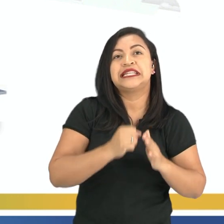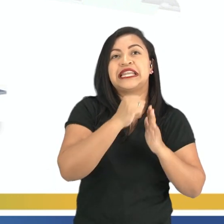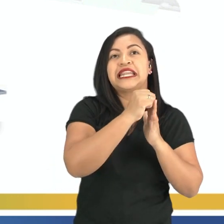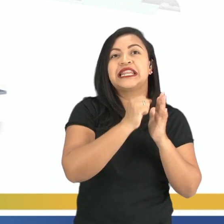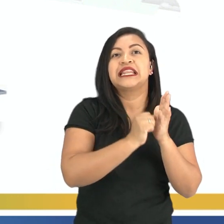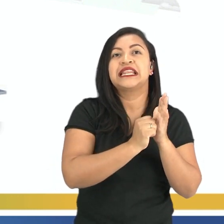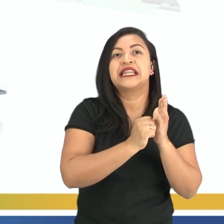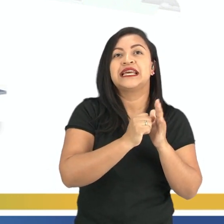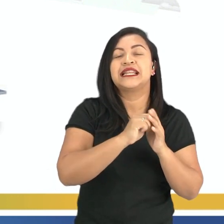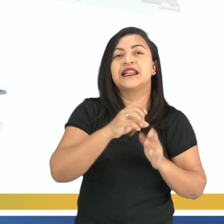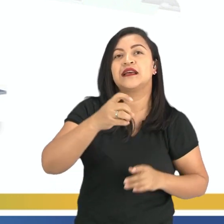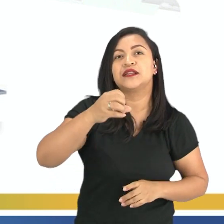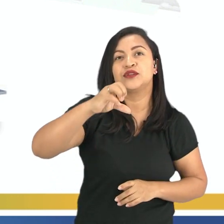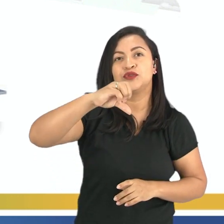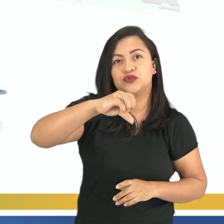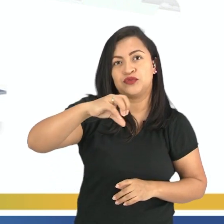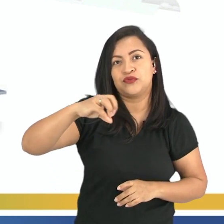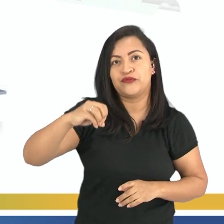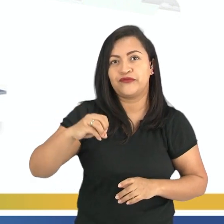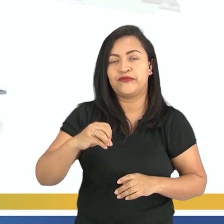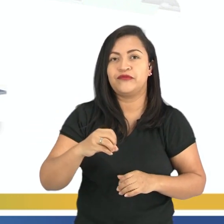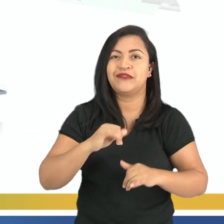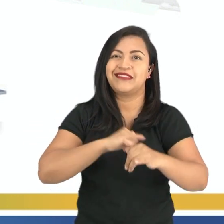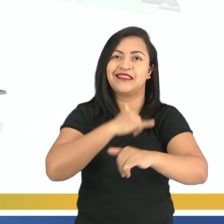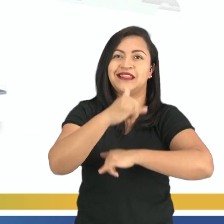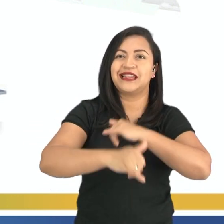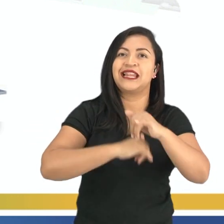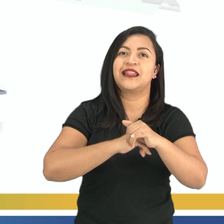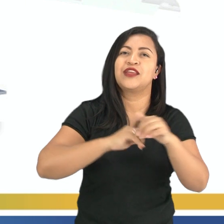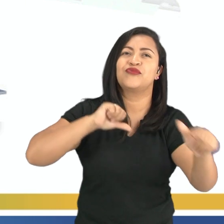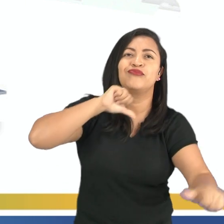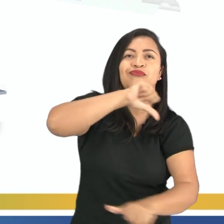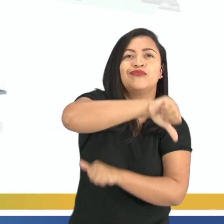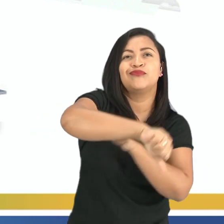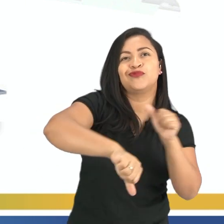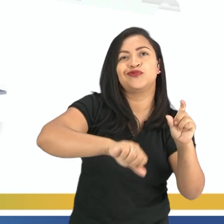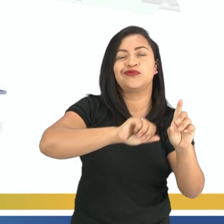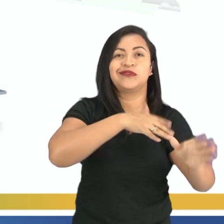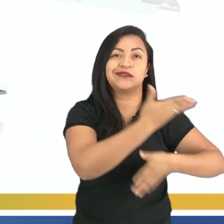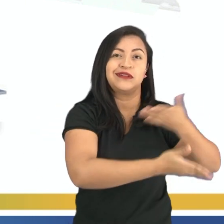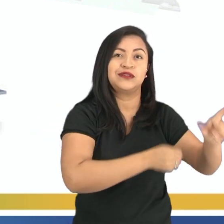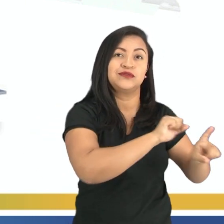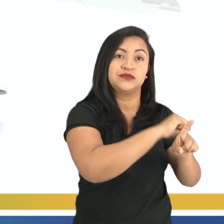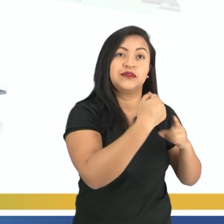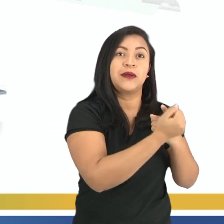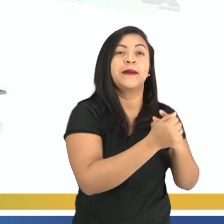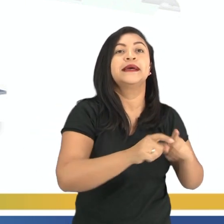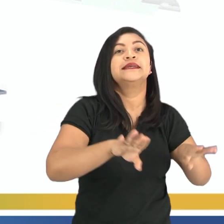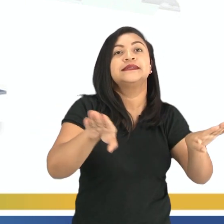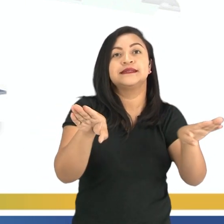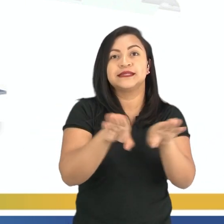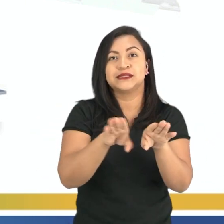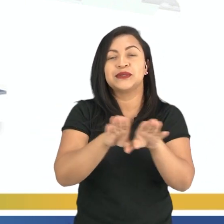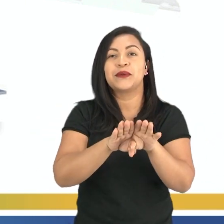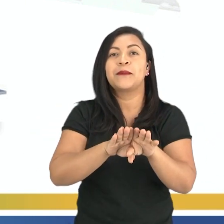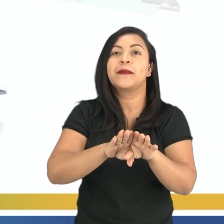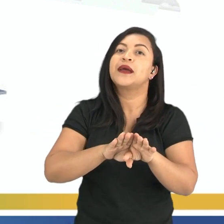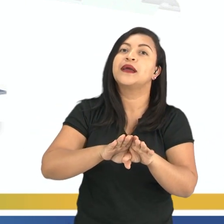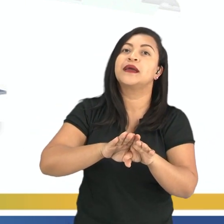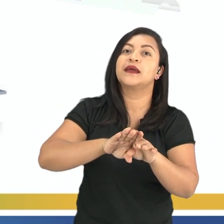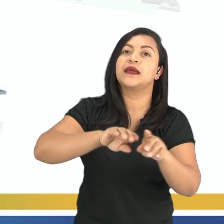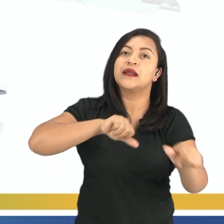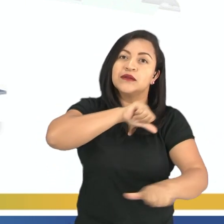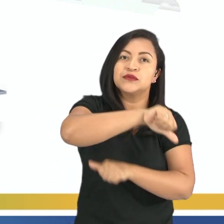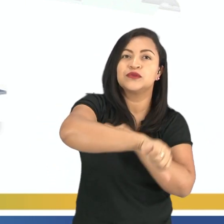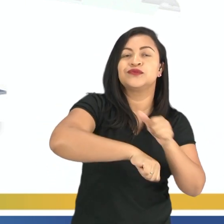a internet não alterou apenas as relações sociais, mas também revolucionou o caráter linguístico. Dessa